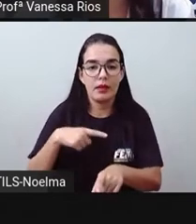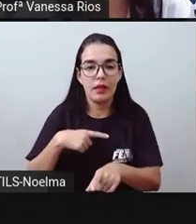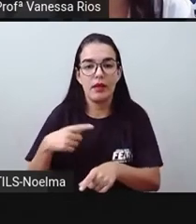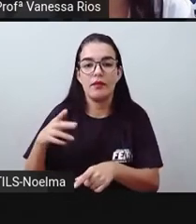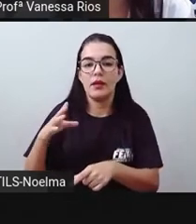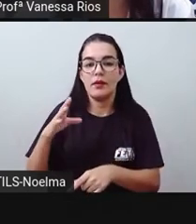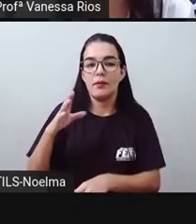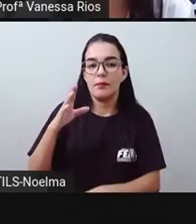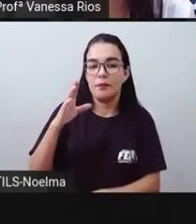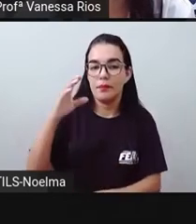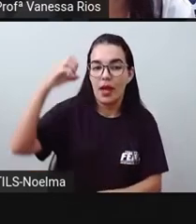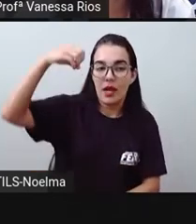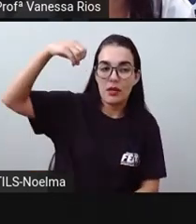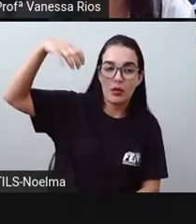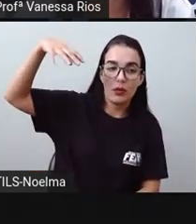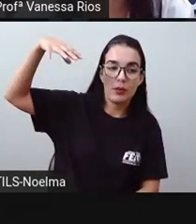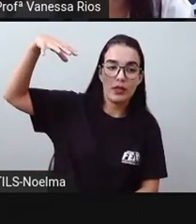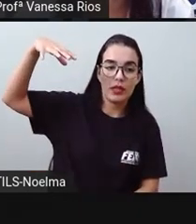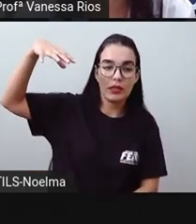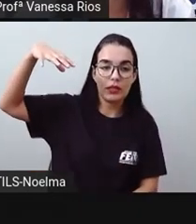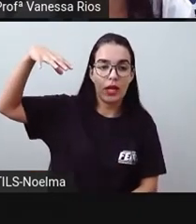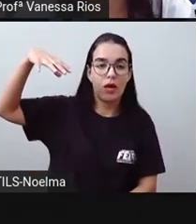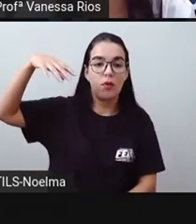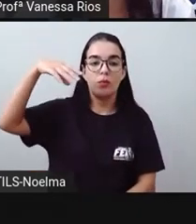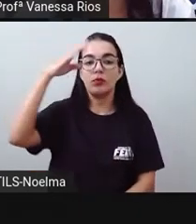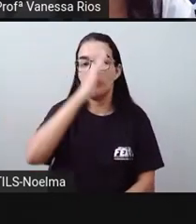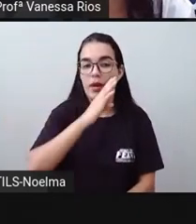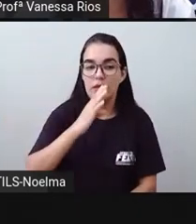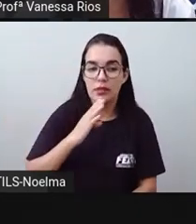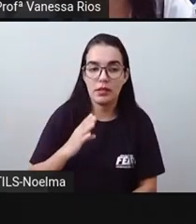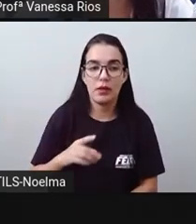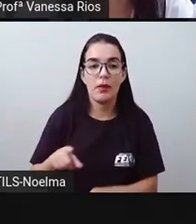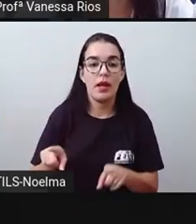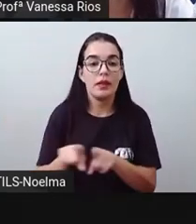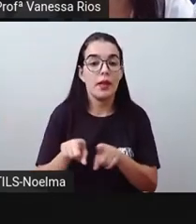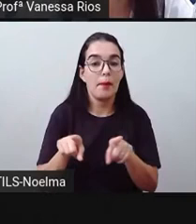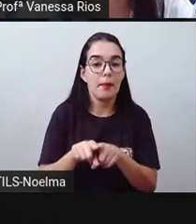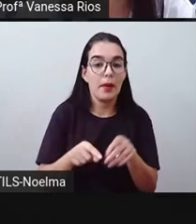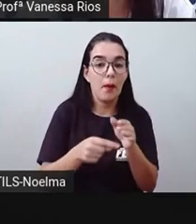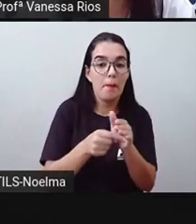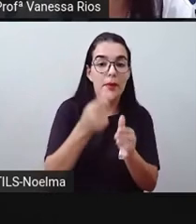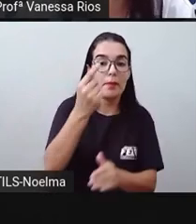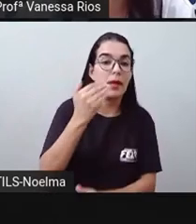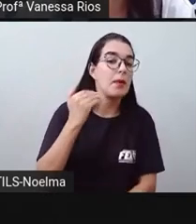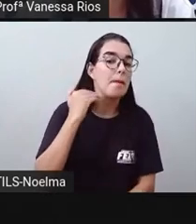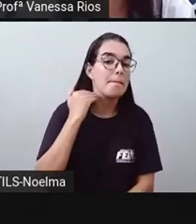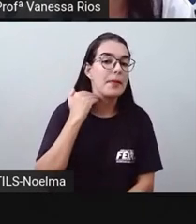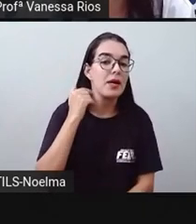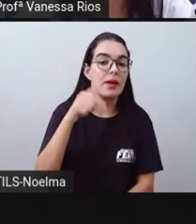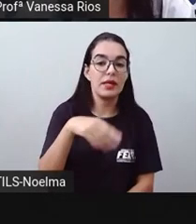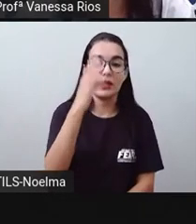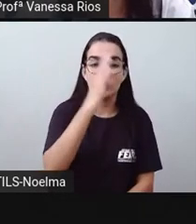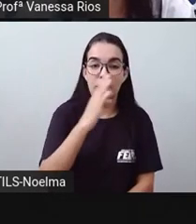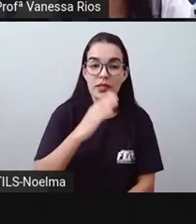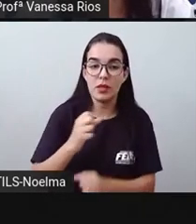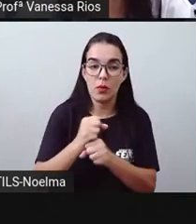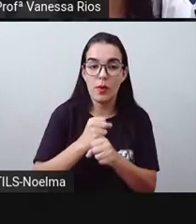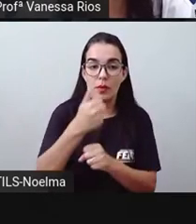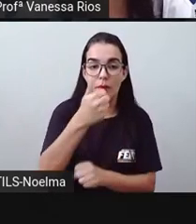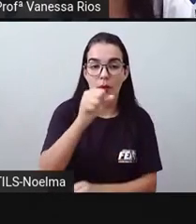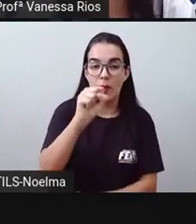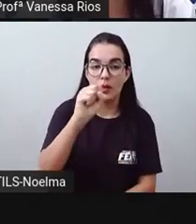criação do Terceiro Banco do Brasil, o primeiro de 1808 concretizou em 1829